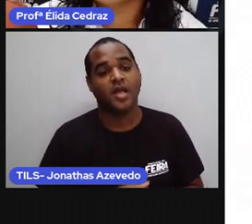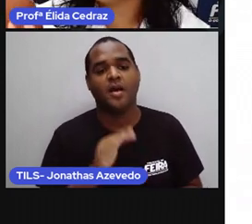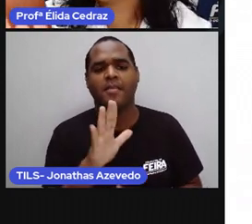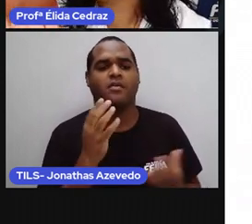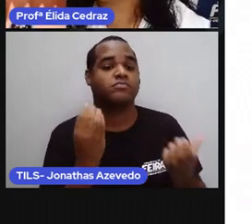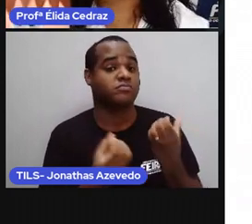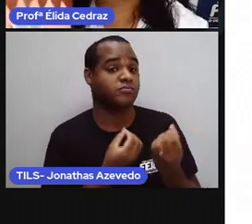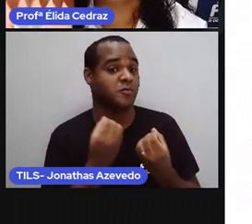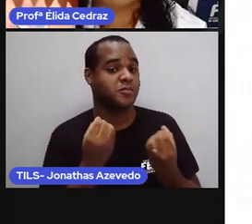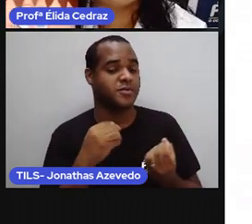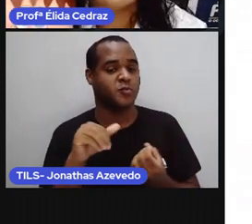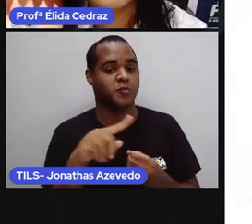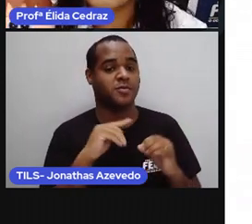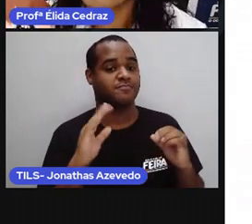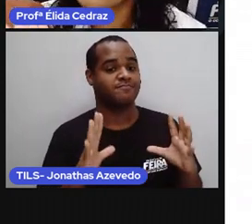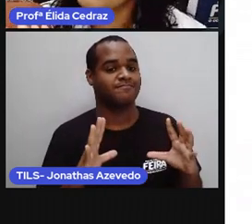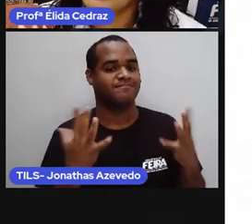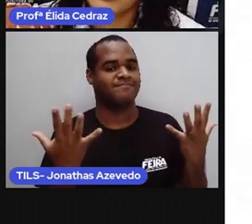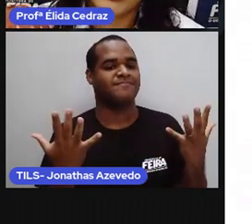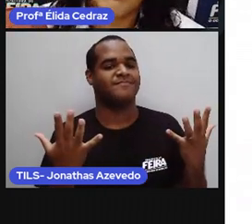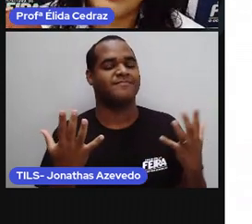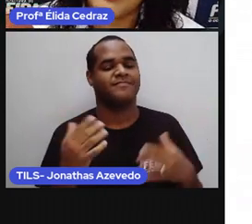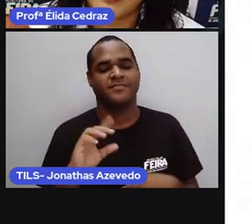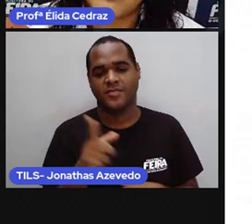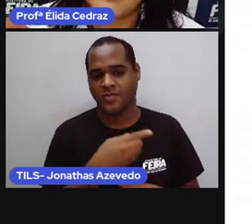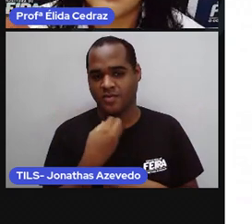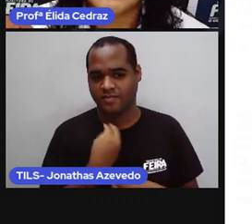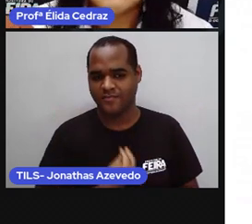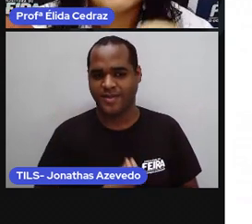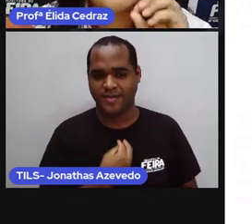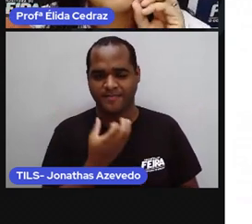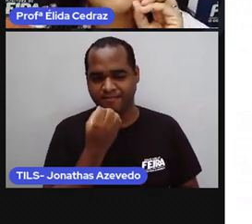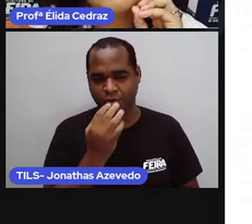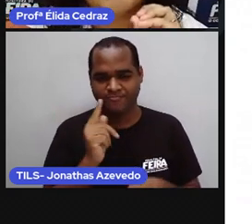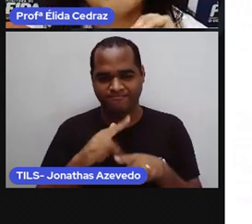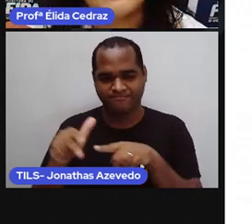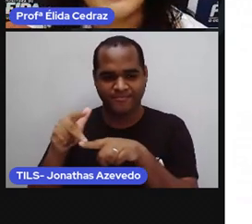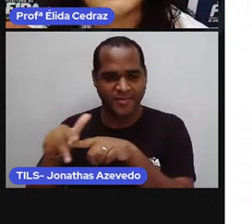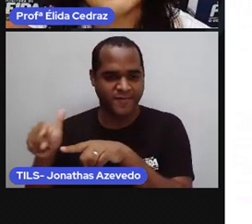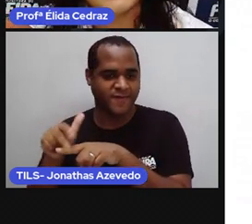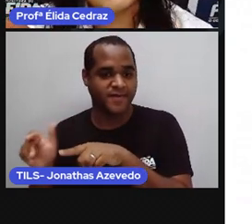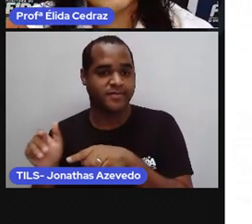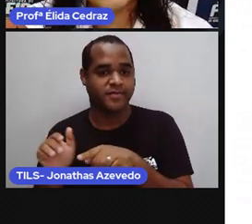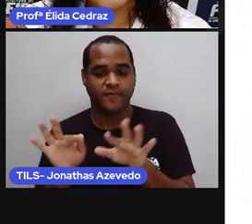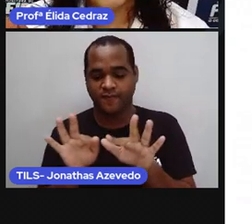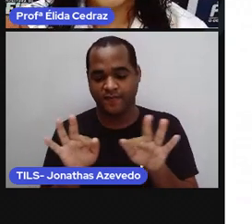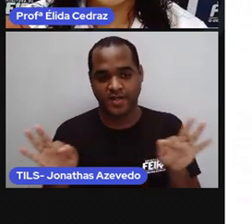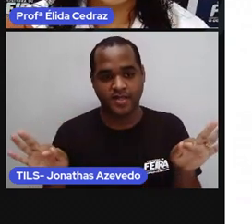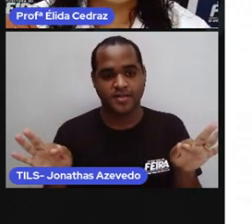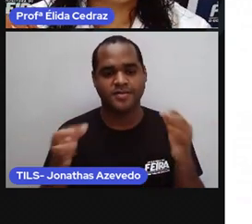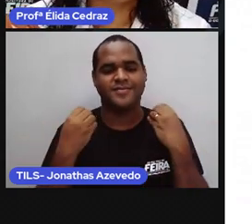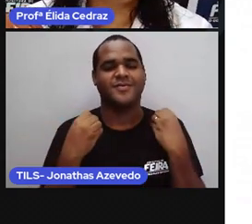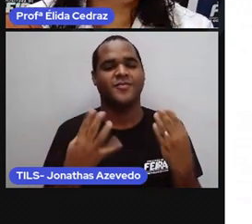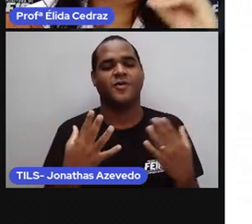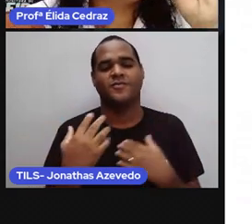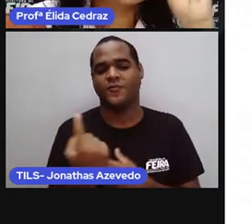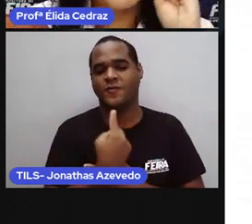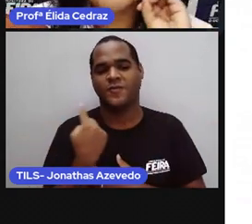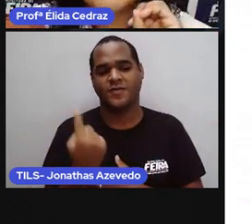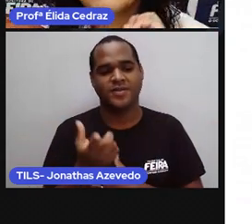comemorar todas as conquistas de vocês cada frase escrita sozinho